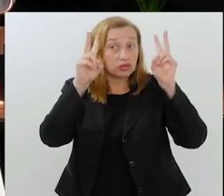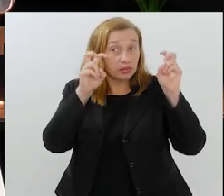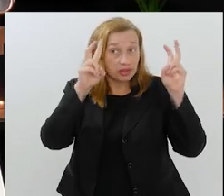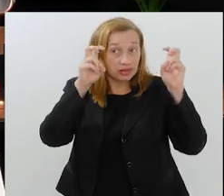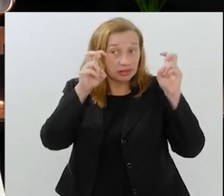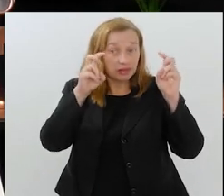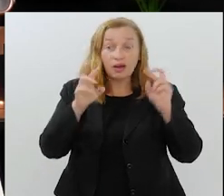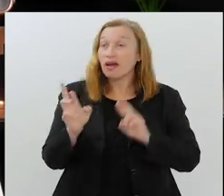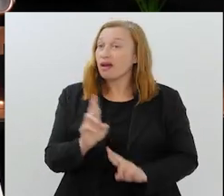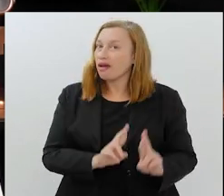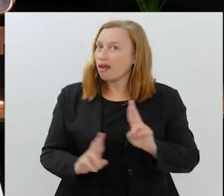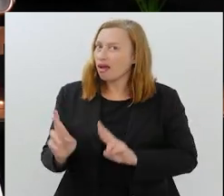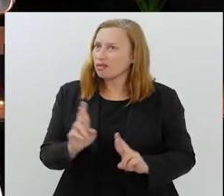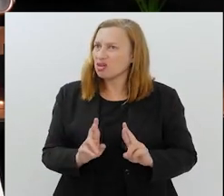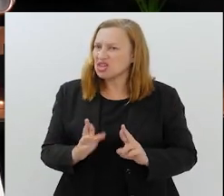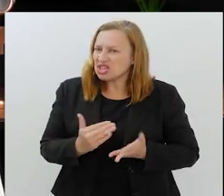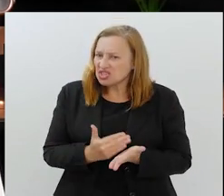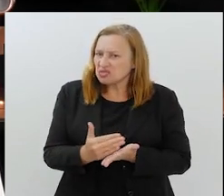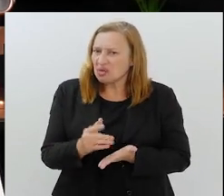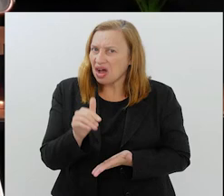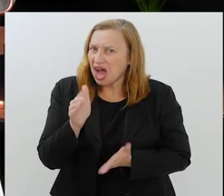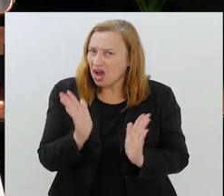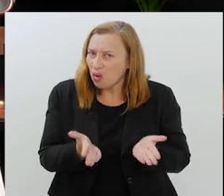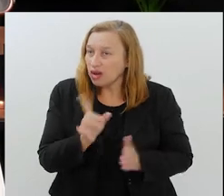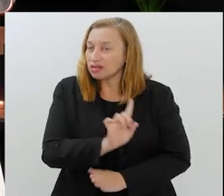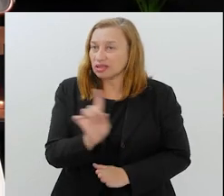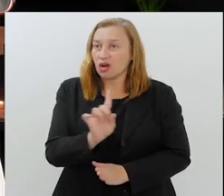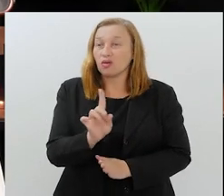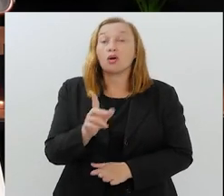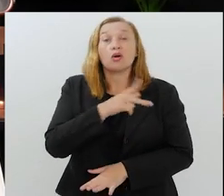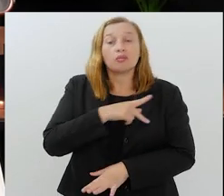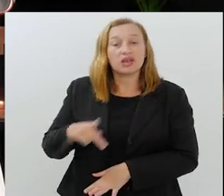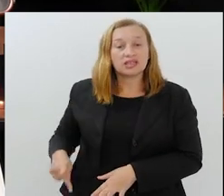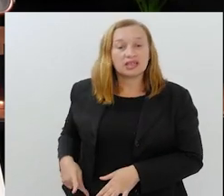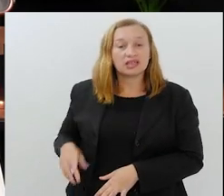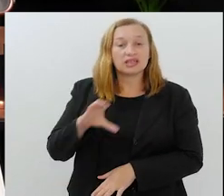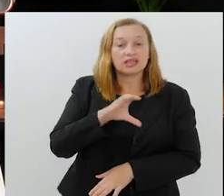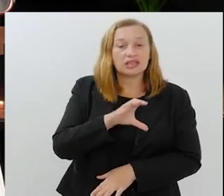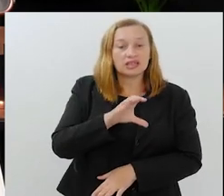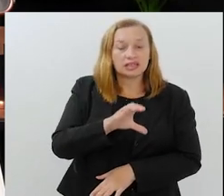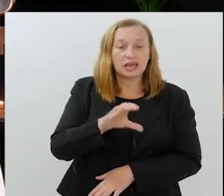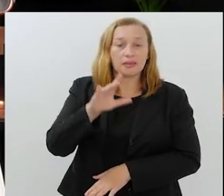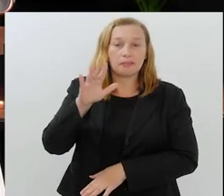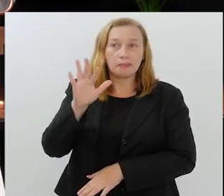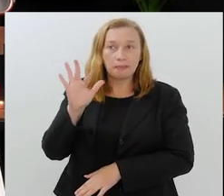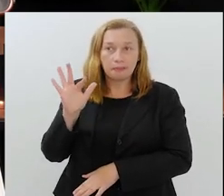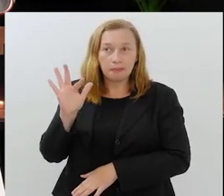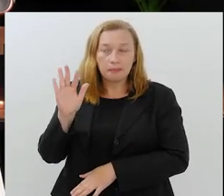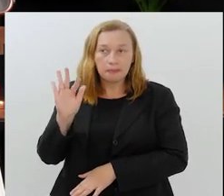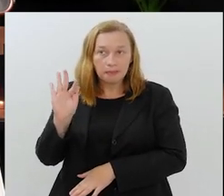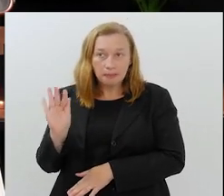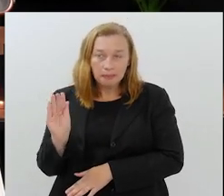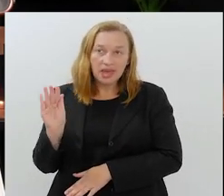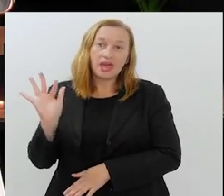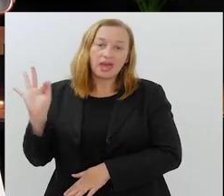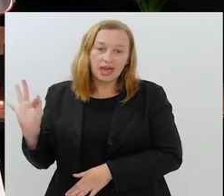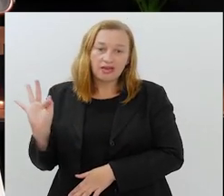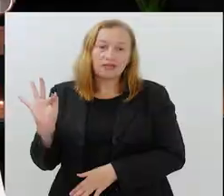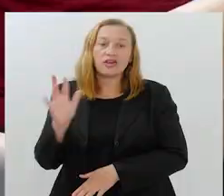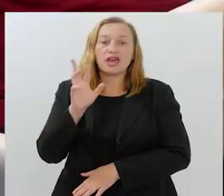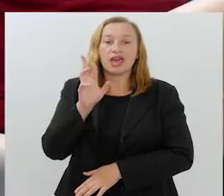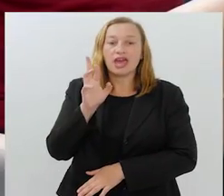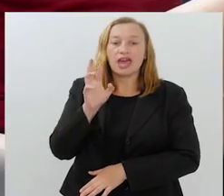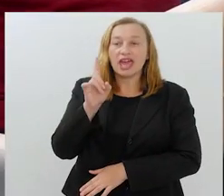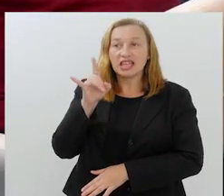assunto. Relacionamento, que não é de agora, do presidente da CBF, Edinaldo Rodrigues, com clubes, federações